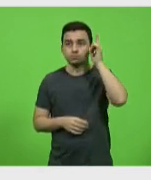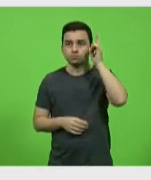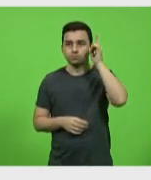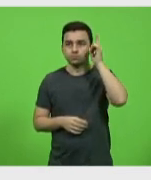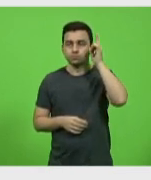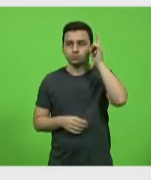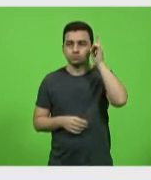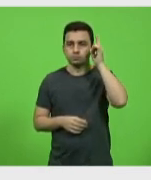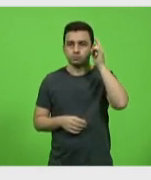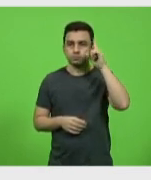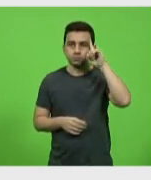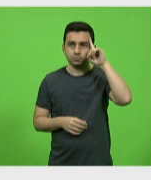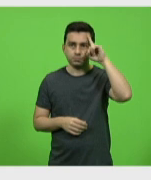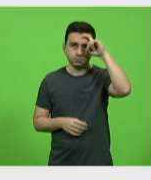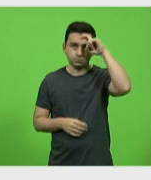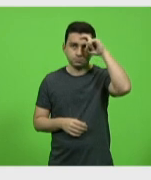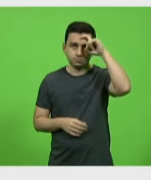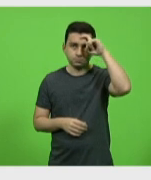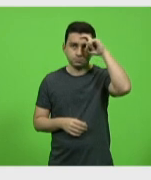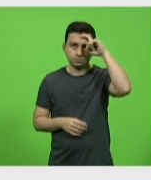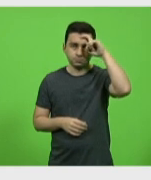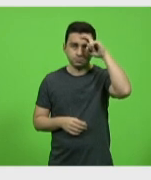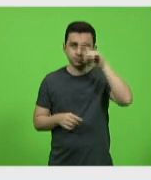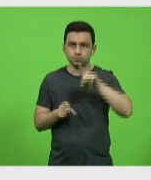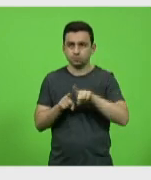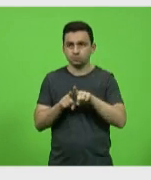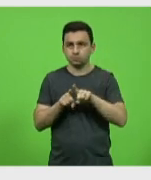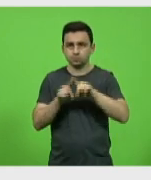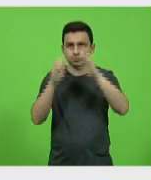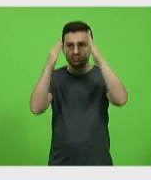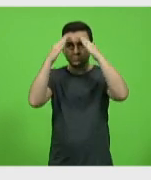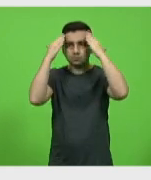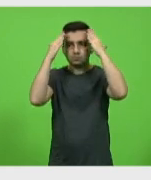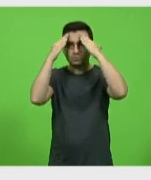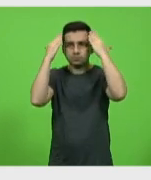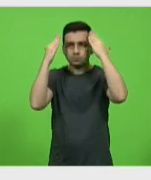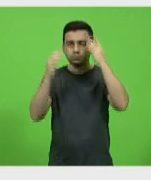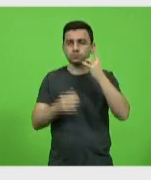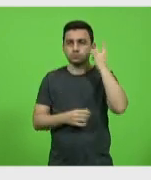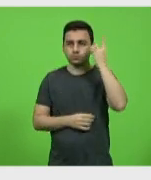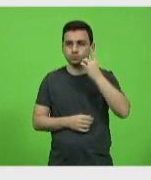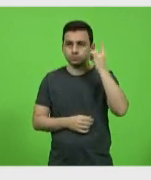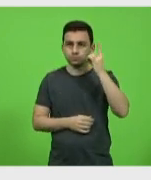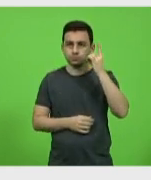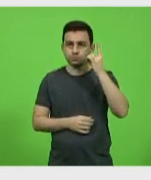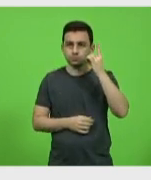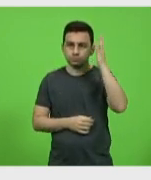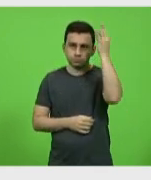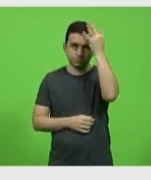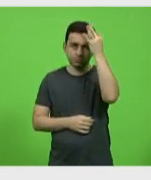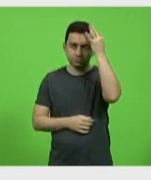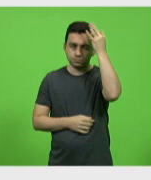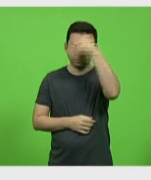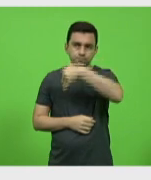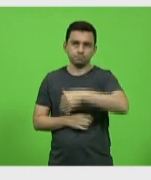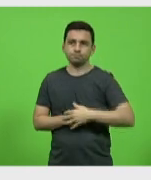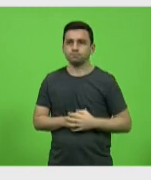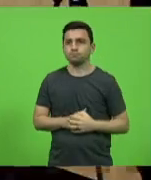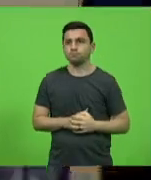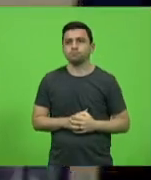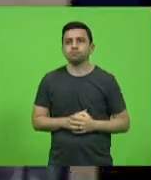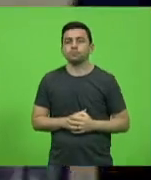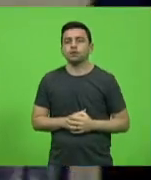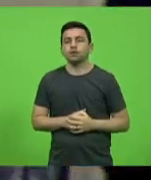Marcos Vieira, no deputado José Milton Schaefer e no deputado Fabiano da Luz. Como